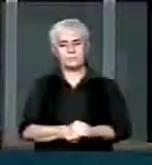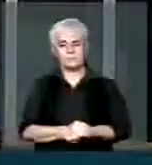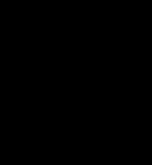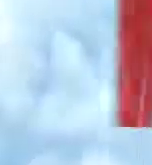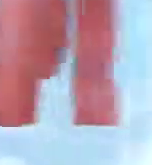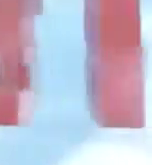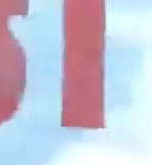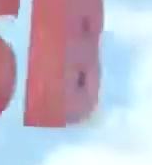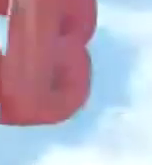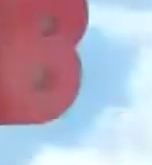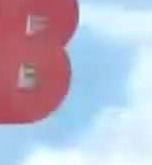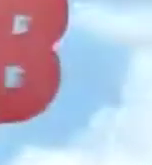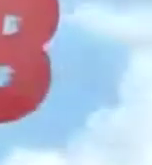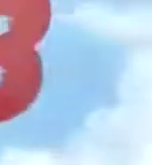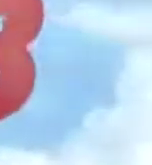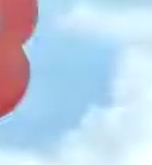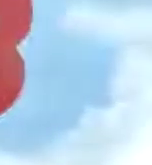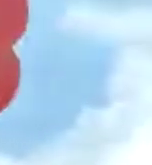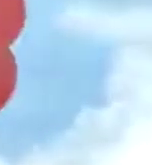Obrigado. E, uma